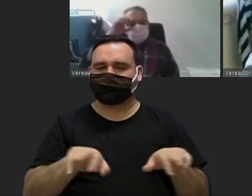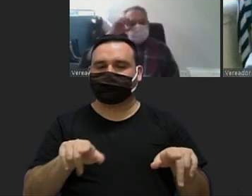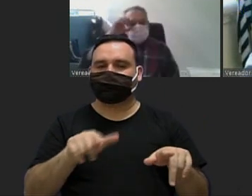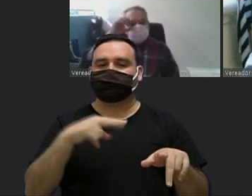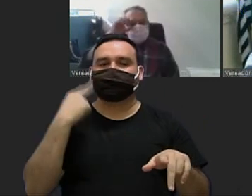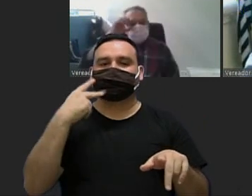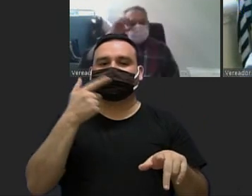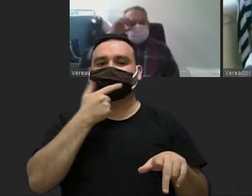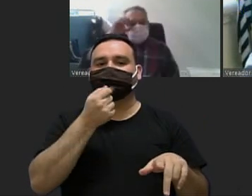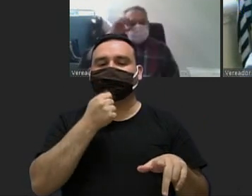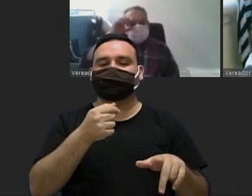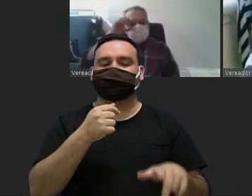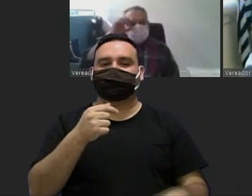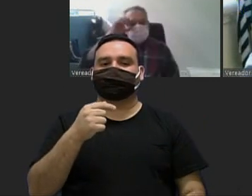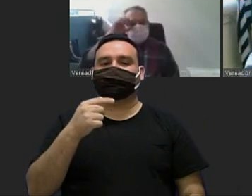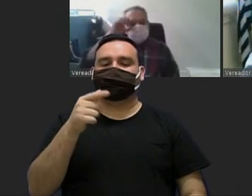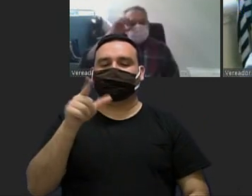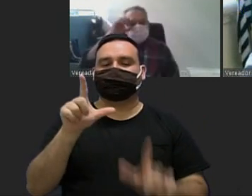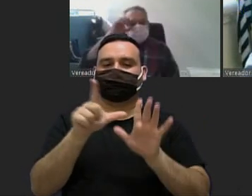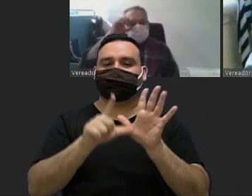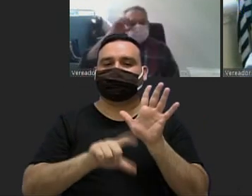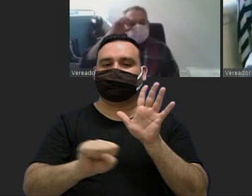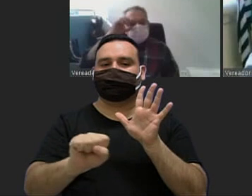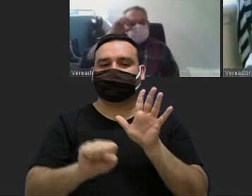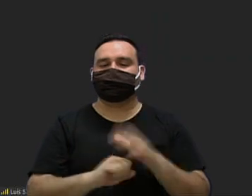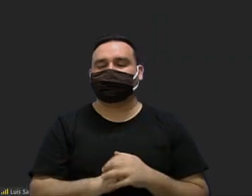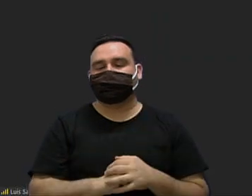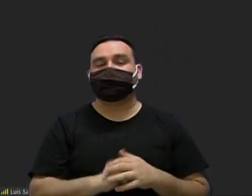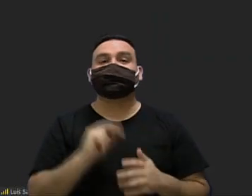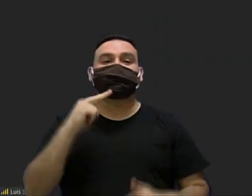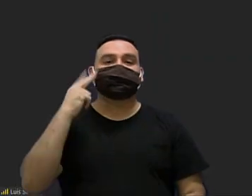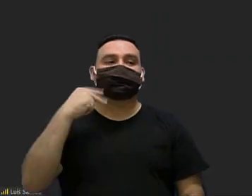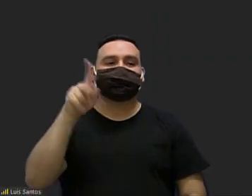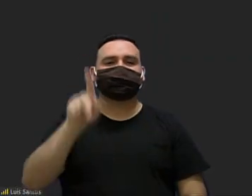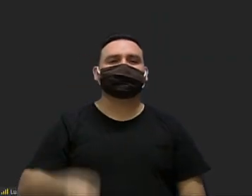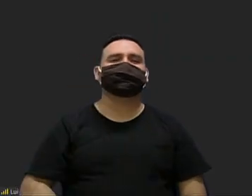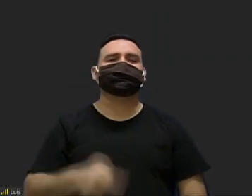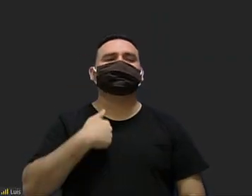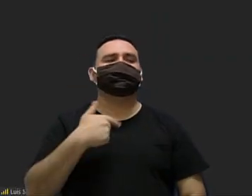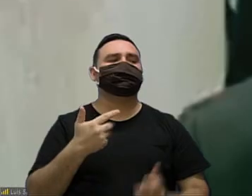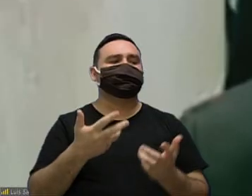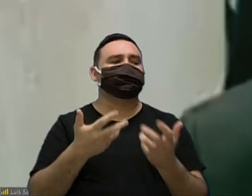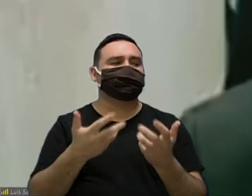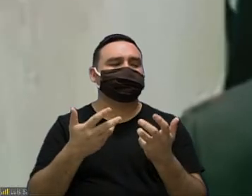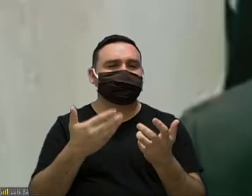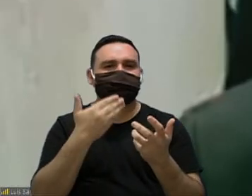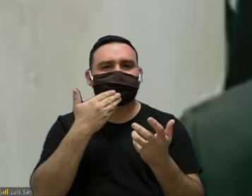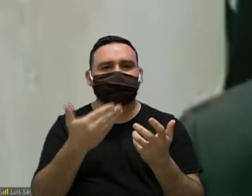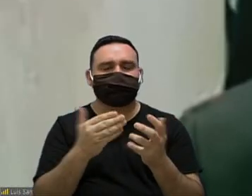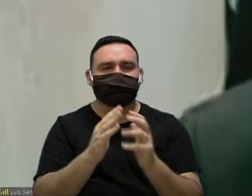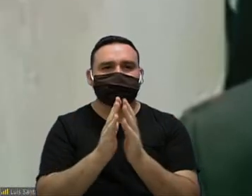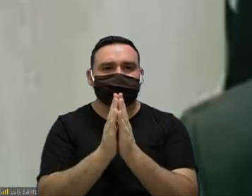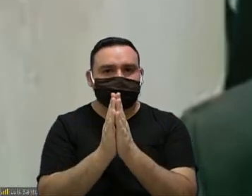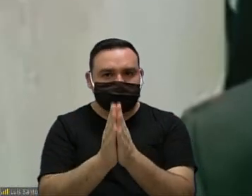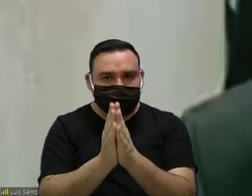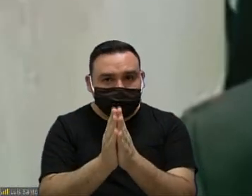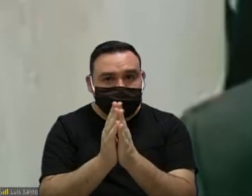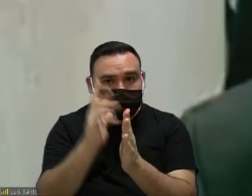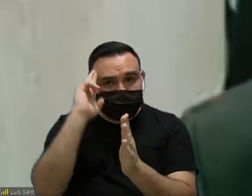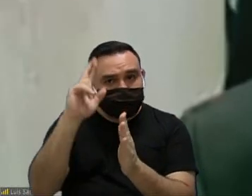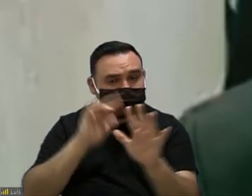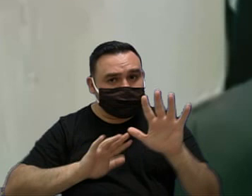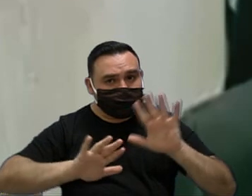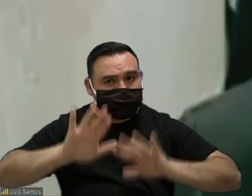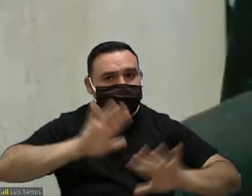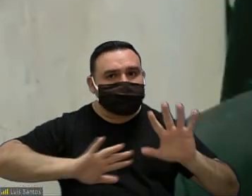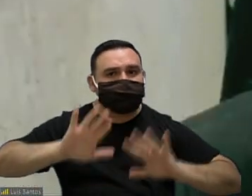pastor Luiz Santos por favor vereador presidente eu só gostaria que vossa excelência tomasse um